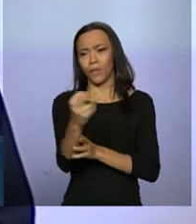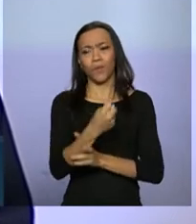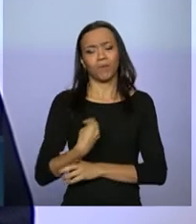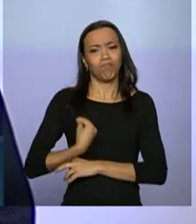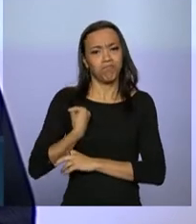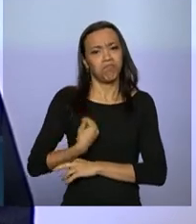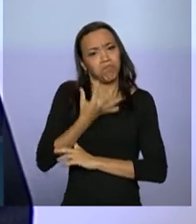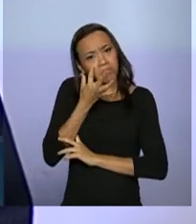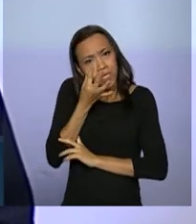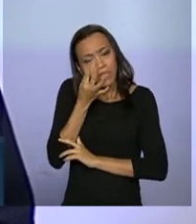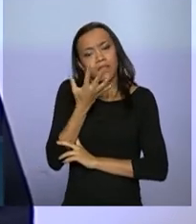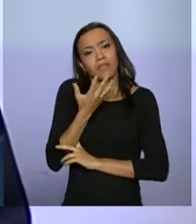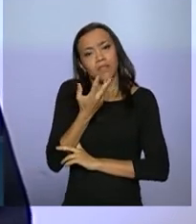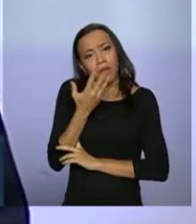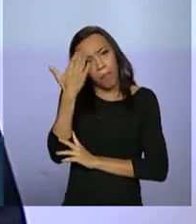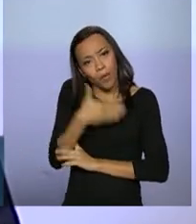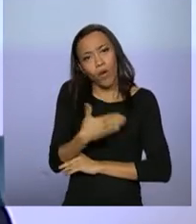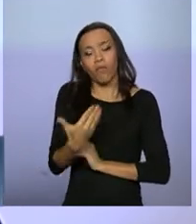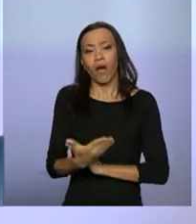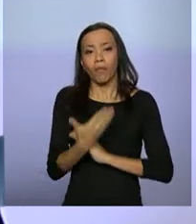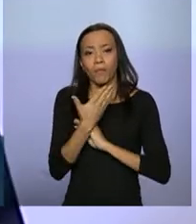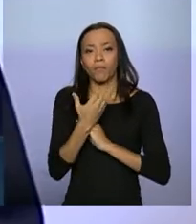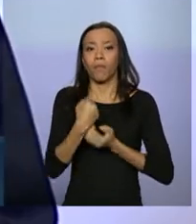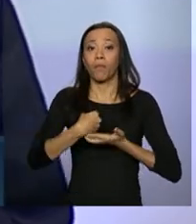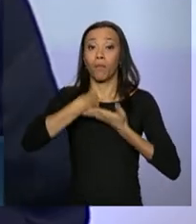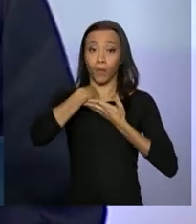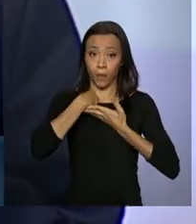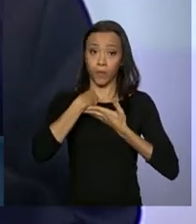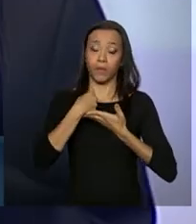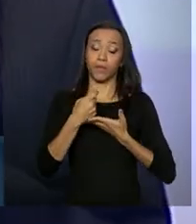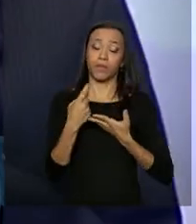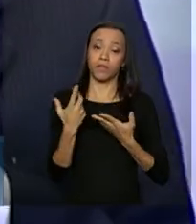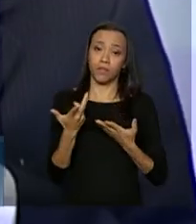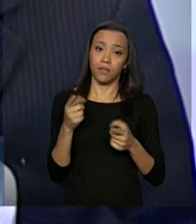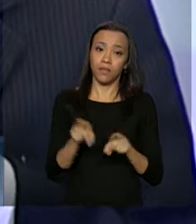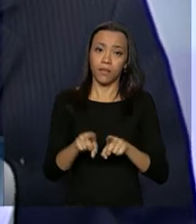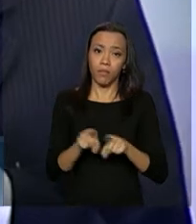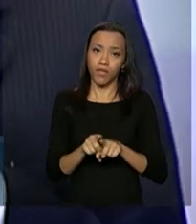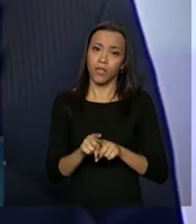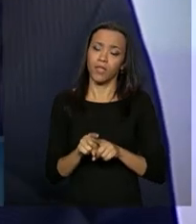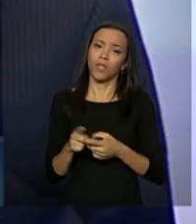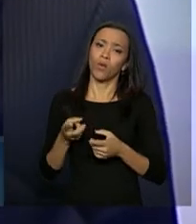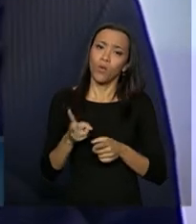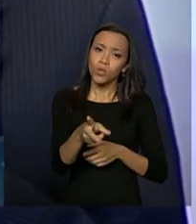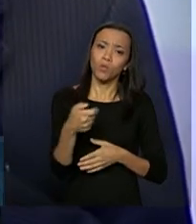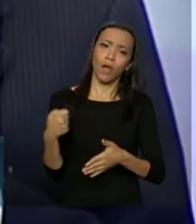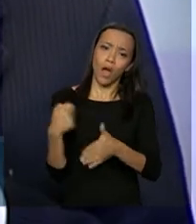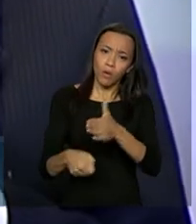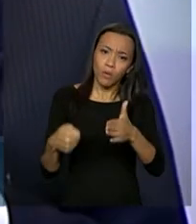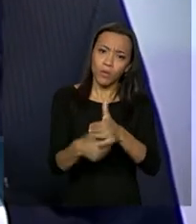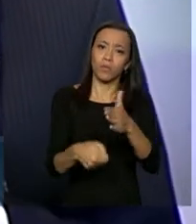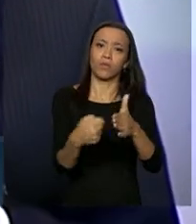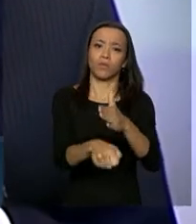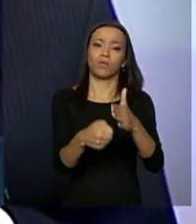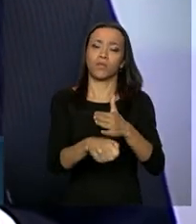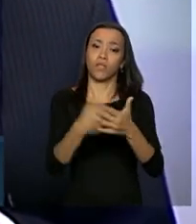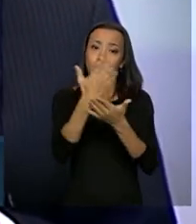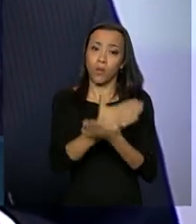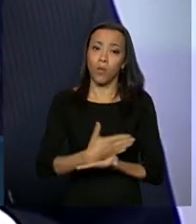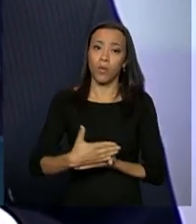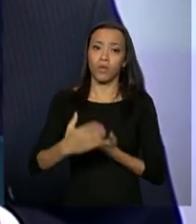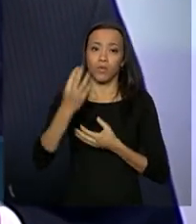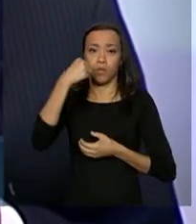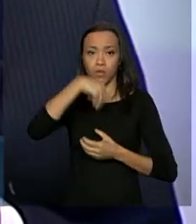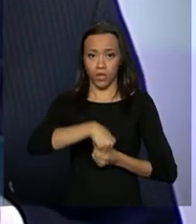o apoio, a vontade de contribuir para essa grande luta desenvolvida pelo governo,